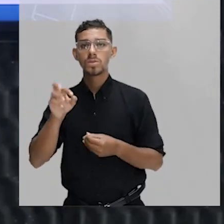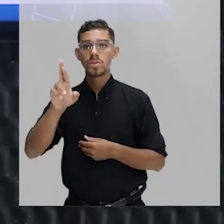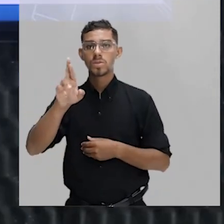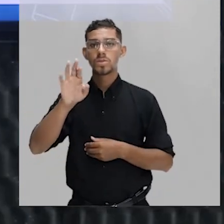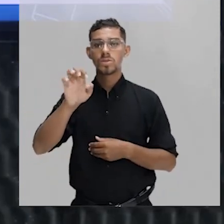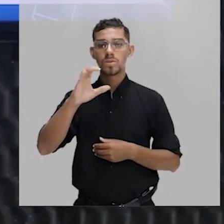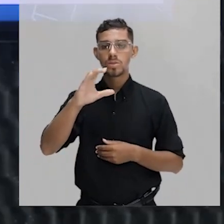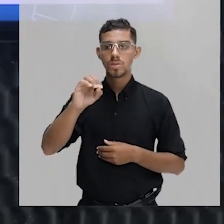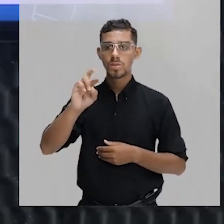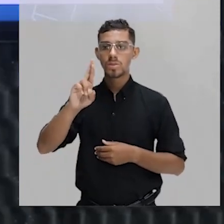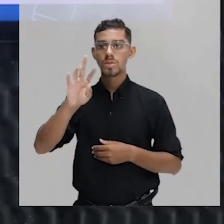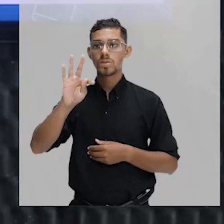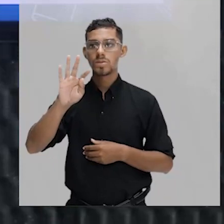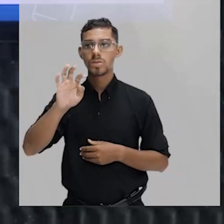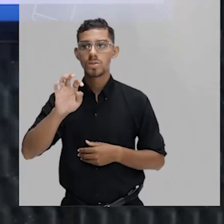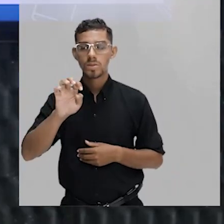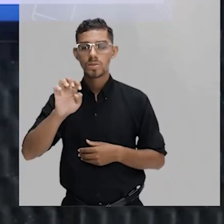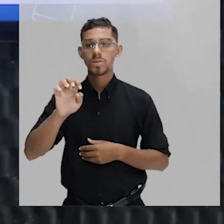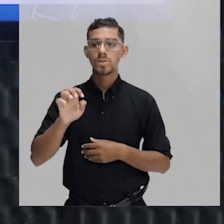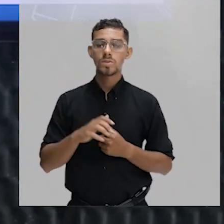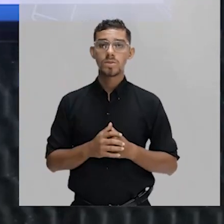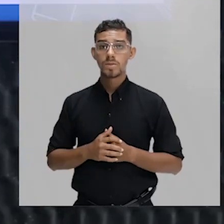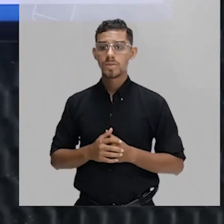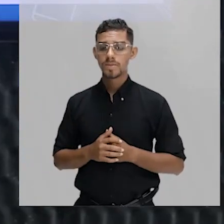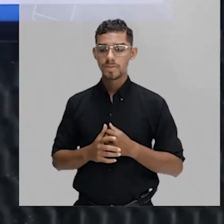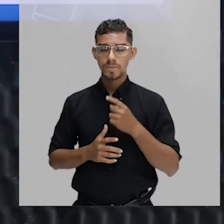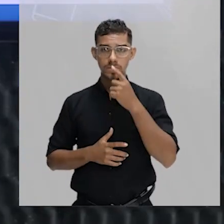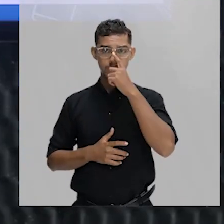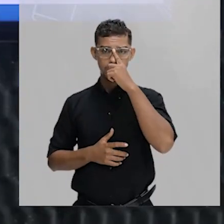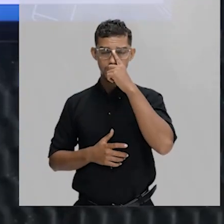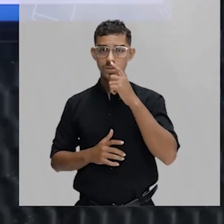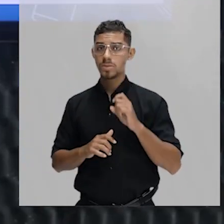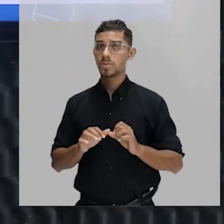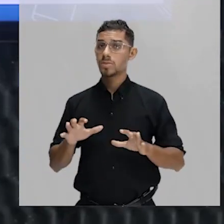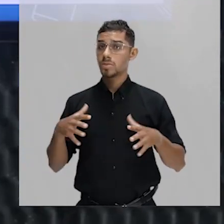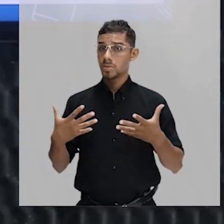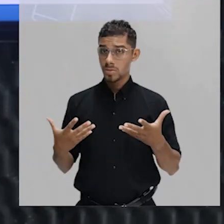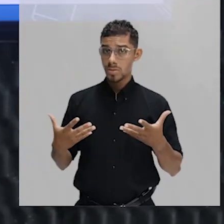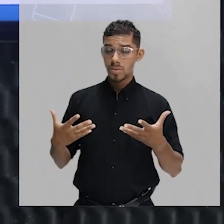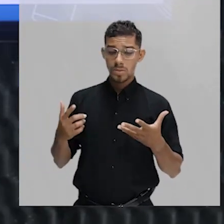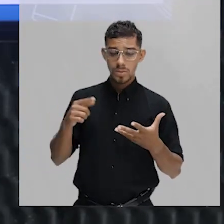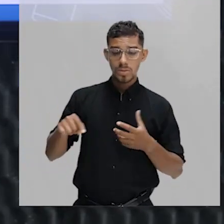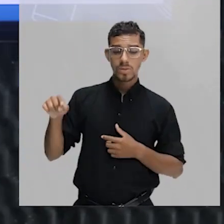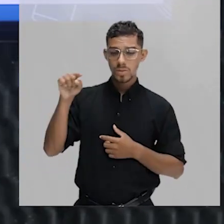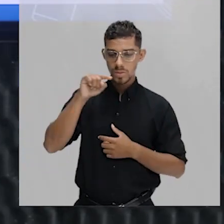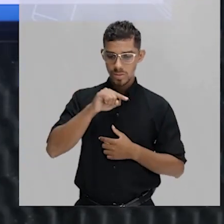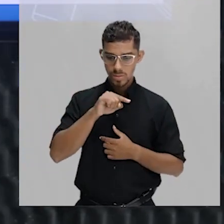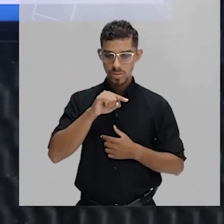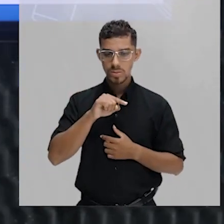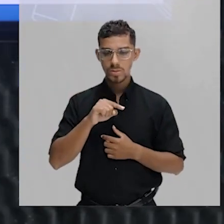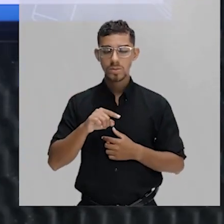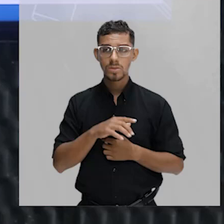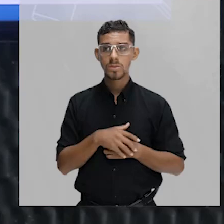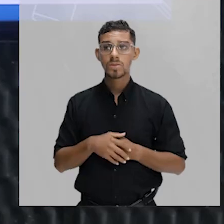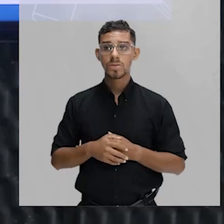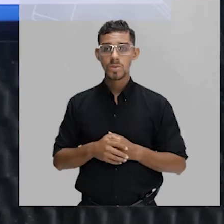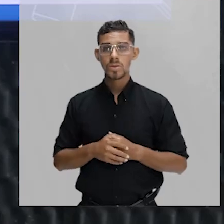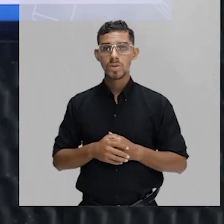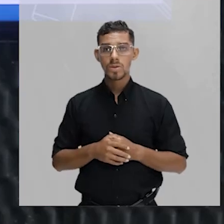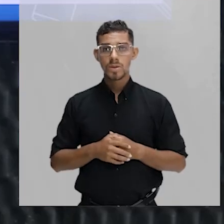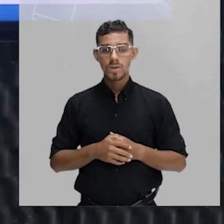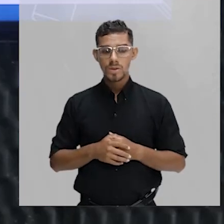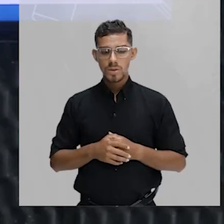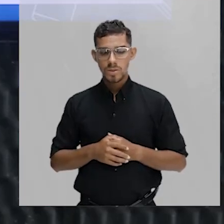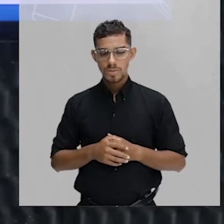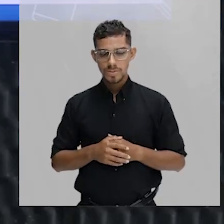A edição. Que a gente vai já mostrar para vocês como é que acontece. Então, depois que os trechos